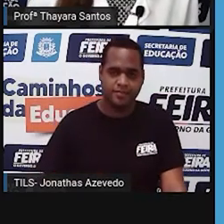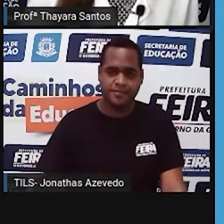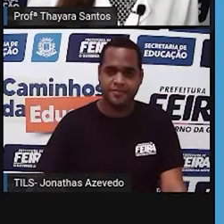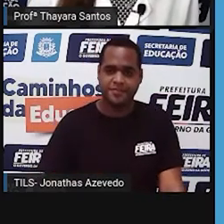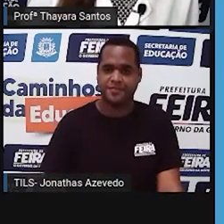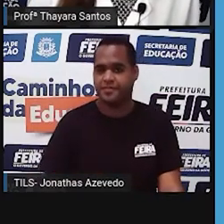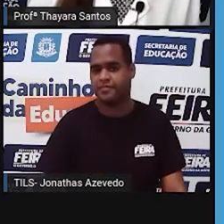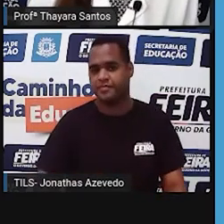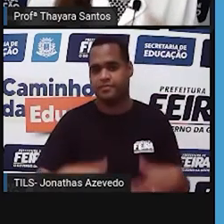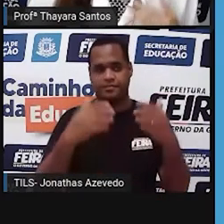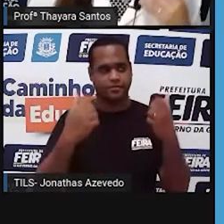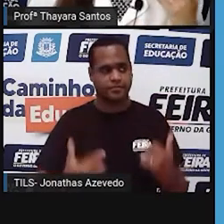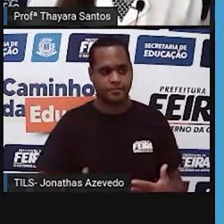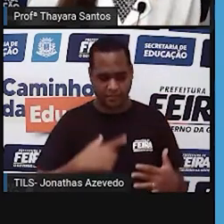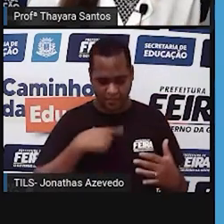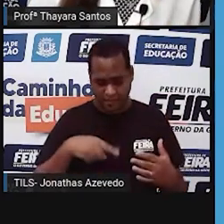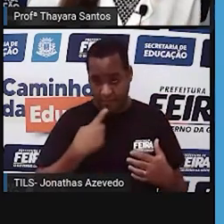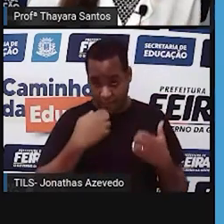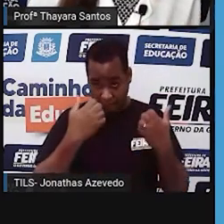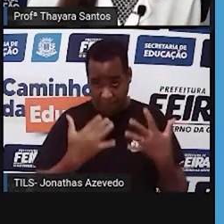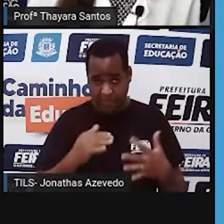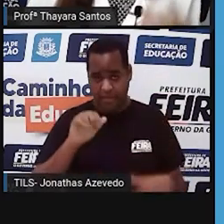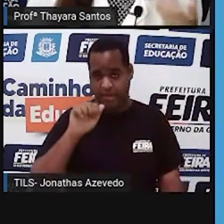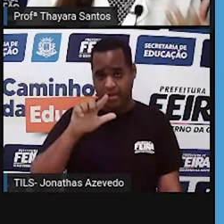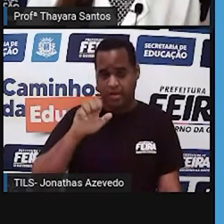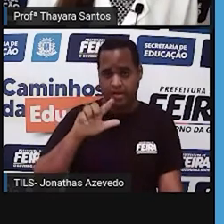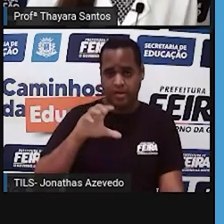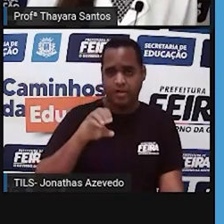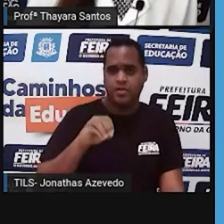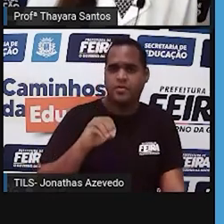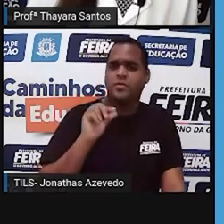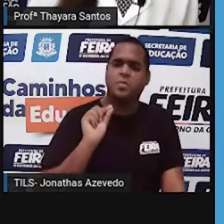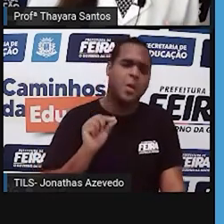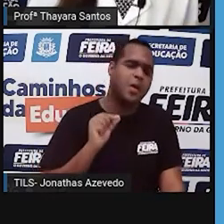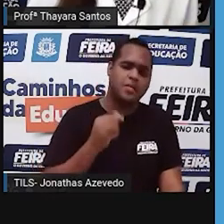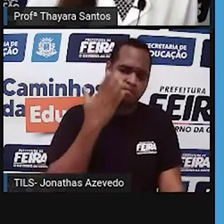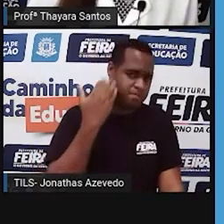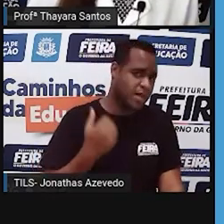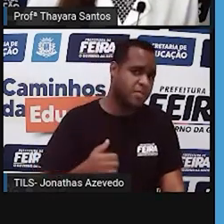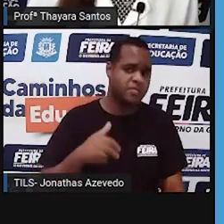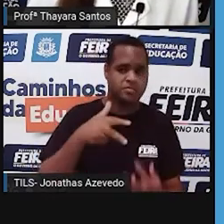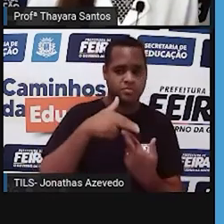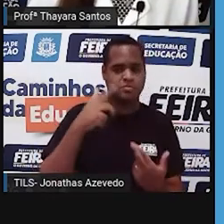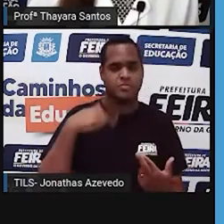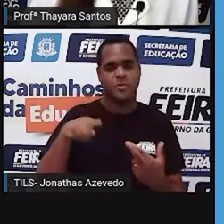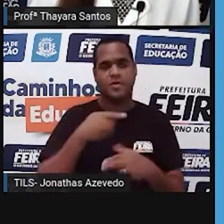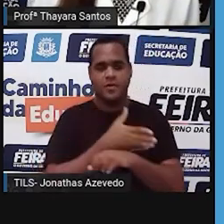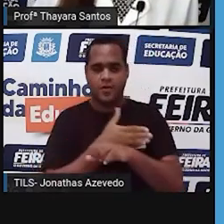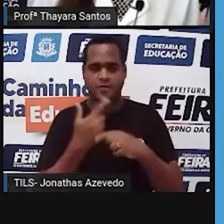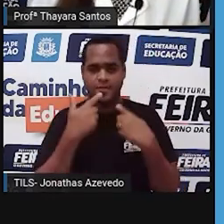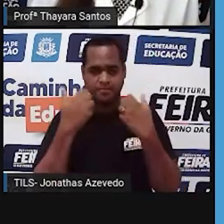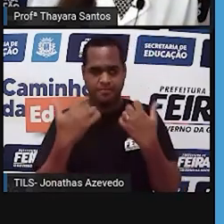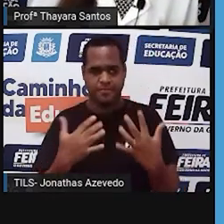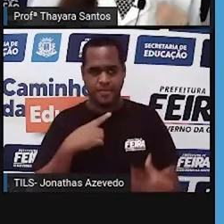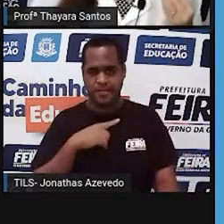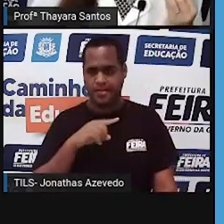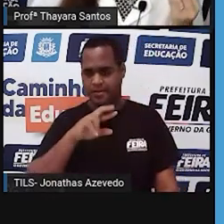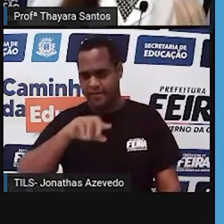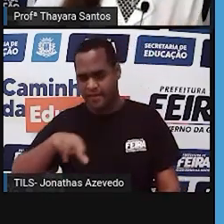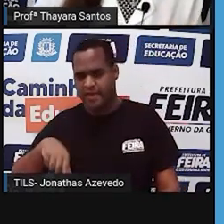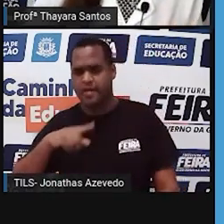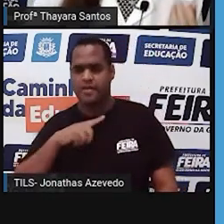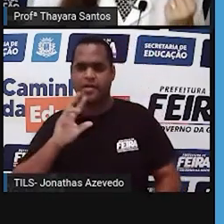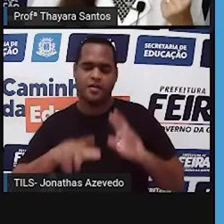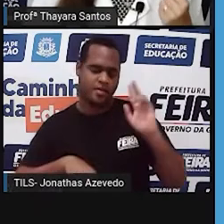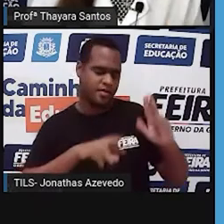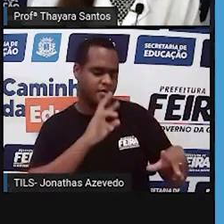Agora, vamos falar um pouquinho sobre alelos. O que são esses alelos? A gente costuma falar que alelos são formas diferentes de um mesmo